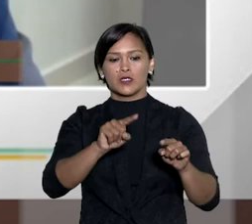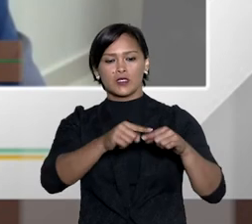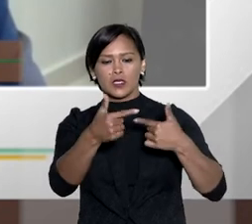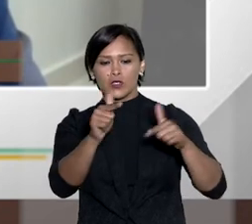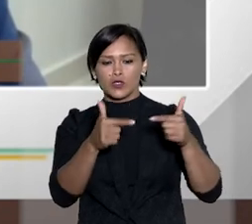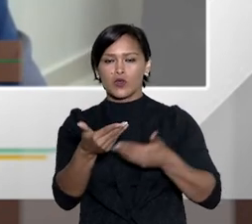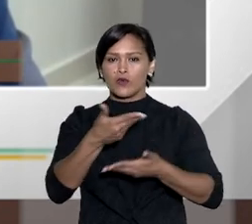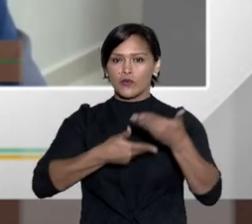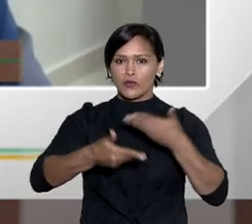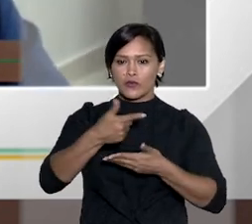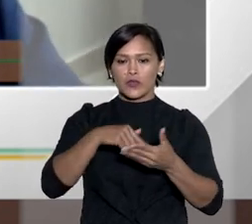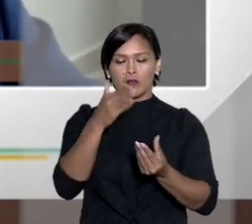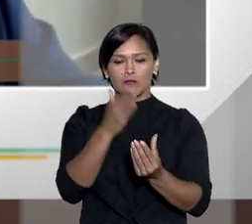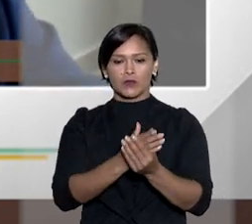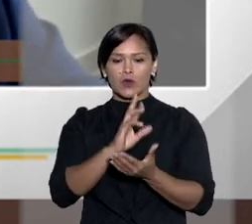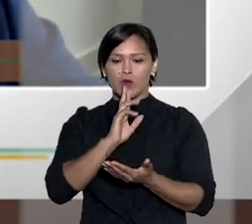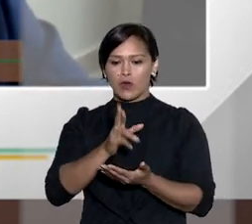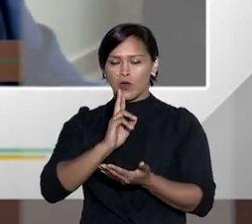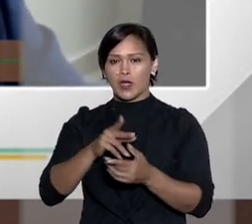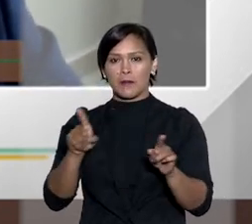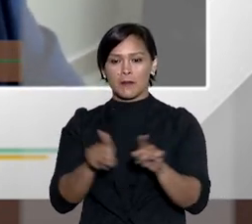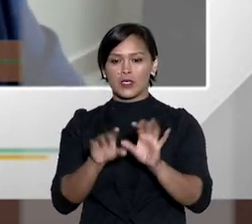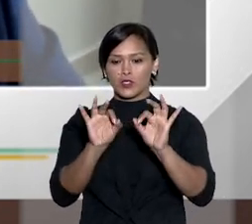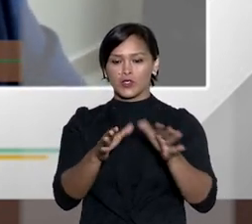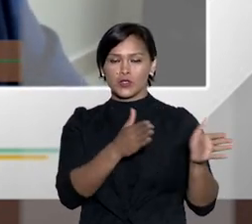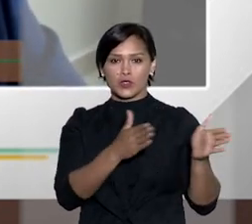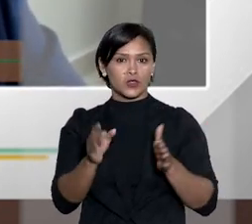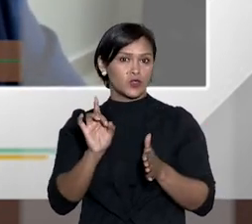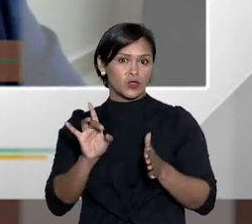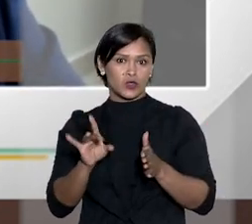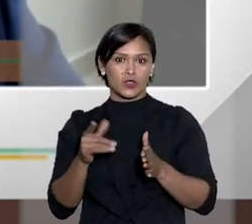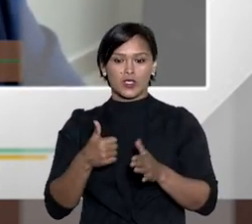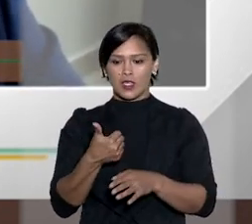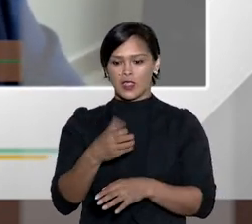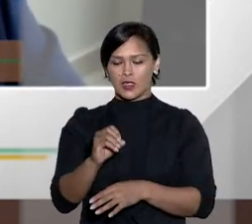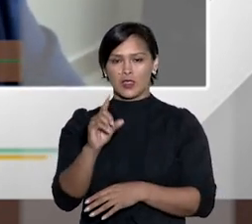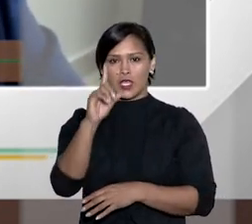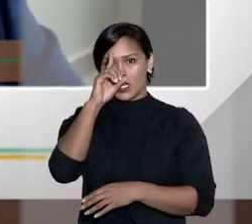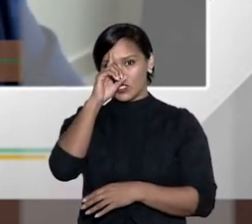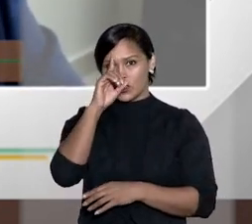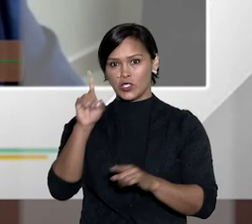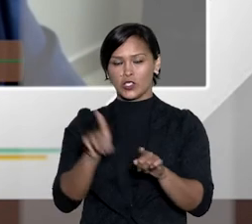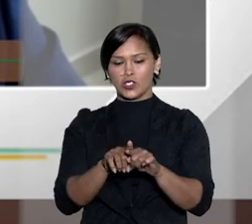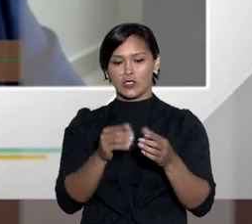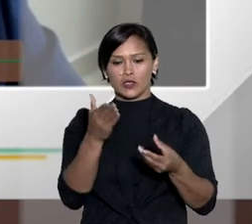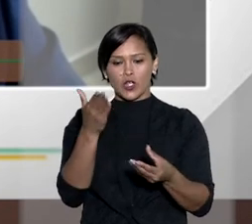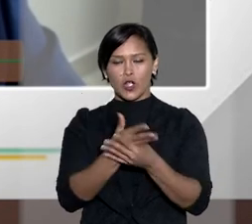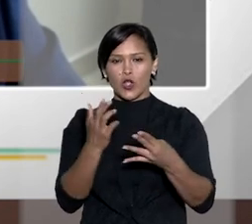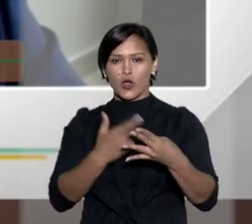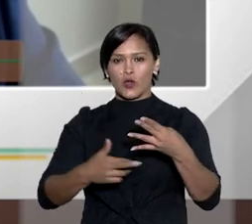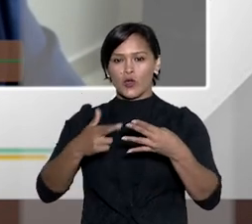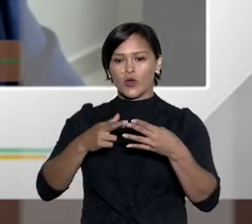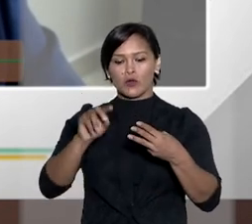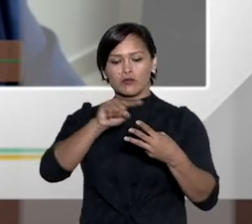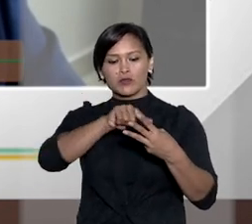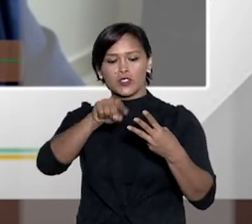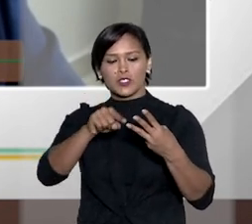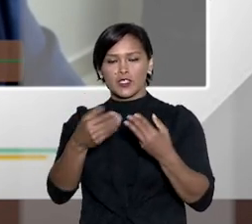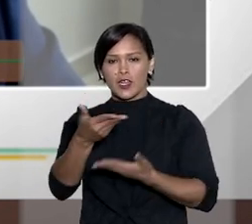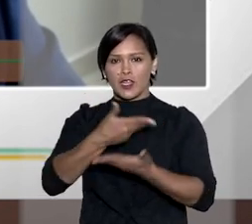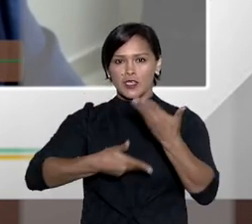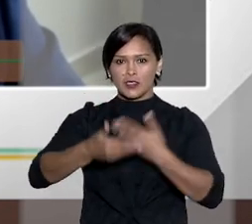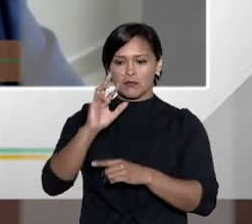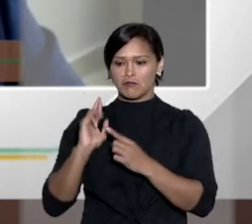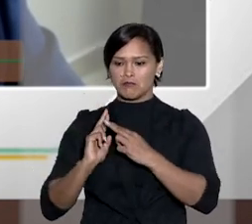e recurso apenas das sentenças e das demais questões foram resolvidas no processo mas somente nessa fase o prazo é de 10 dias